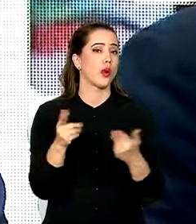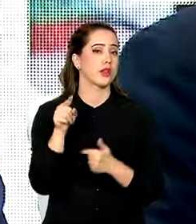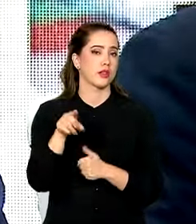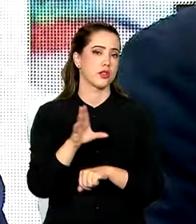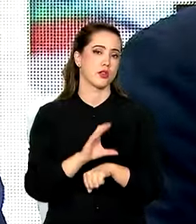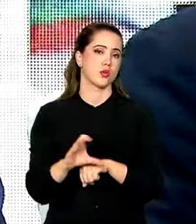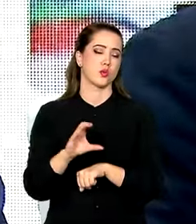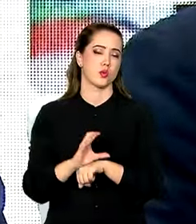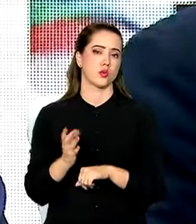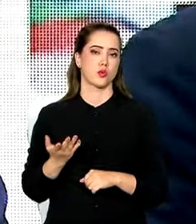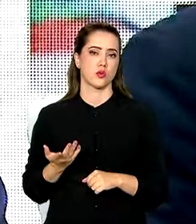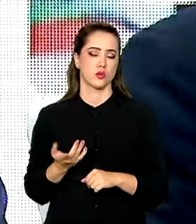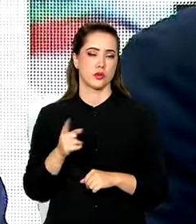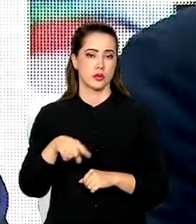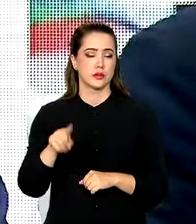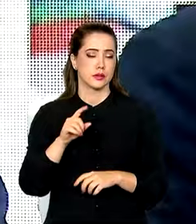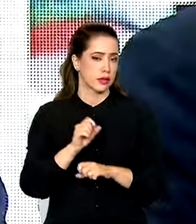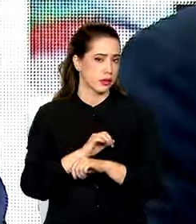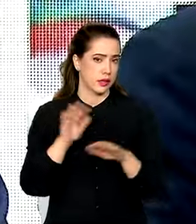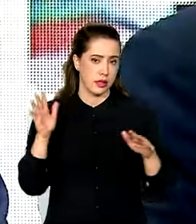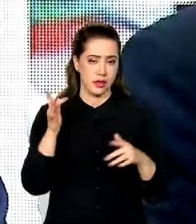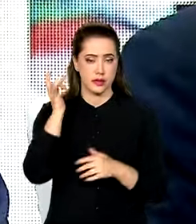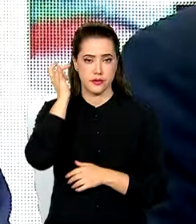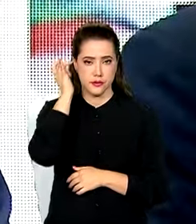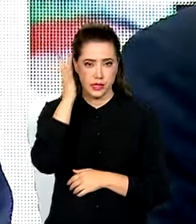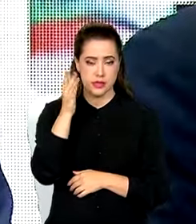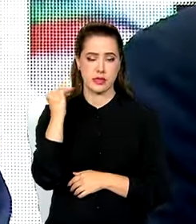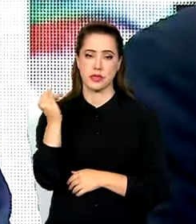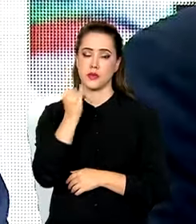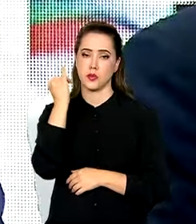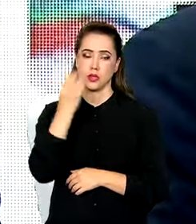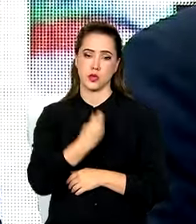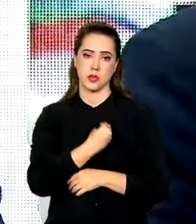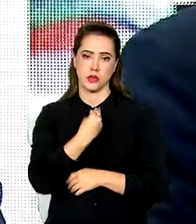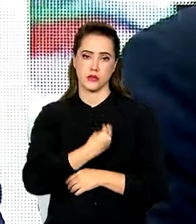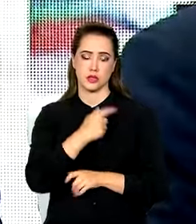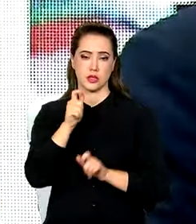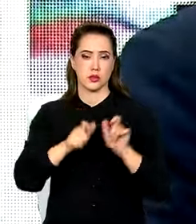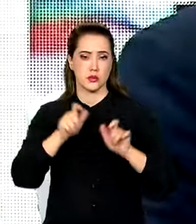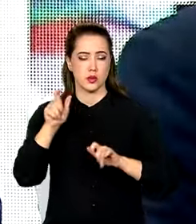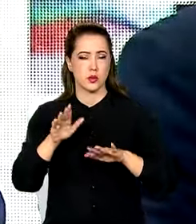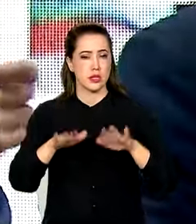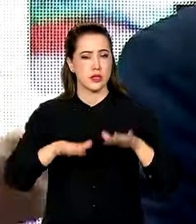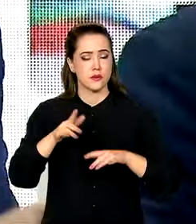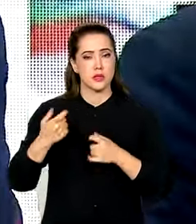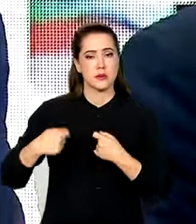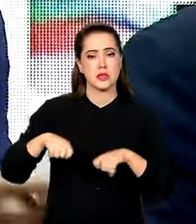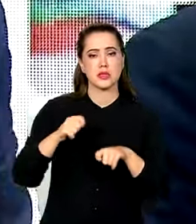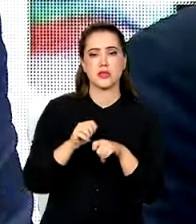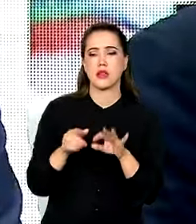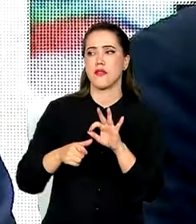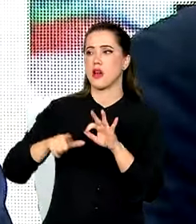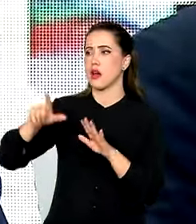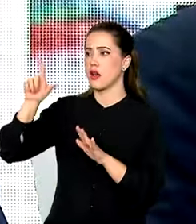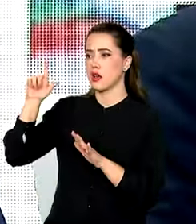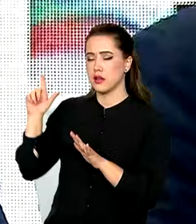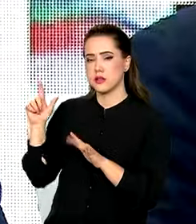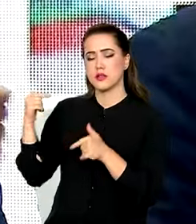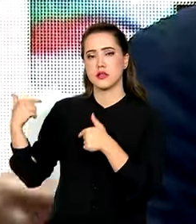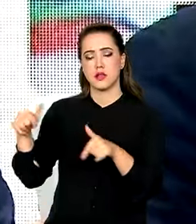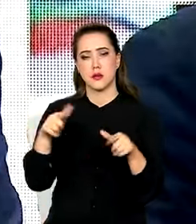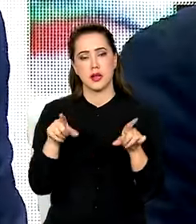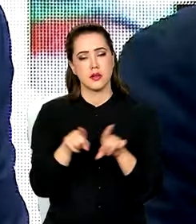curso. Claro que facilita muito a vida de um trabalhador, que às vezes precisa se deslocar, tem que trabalhar,